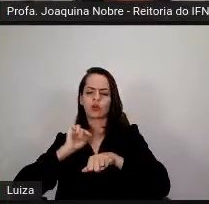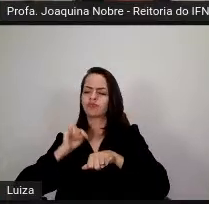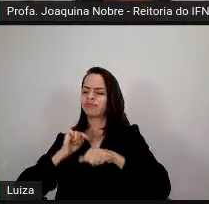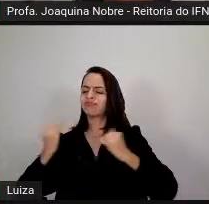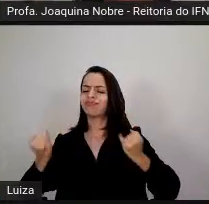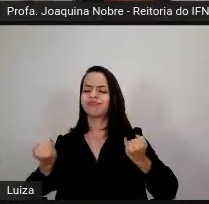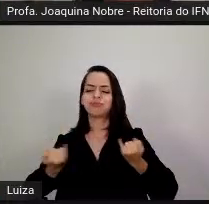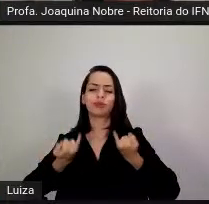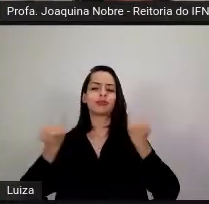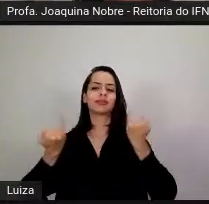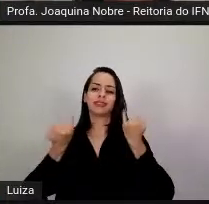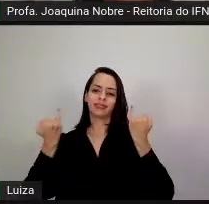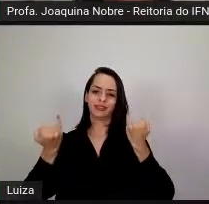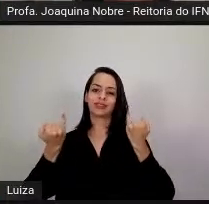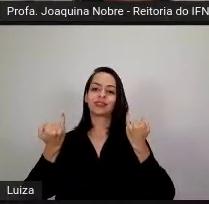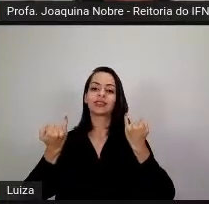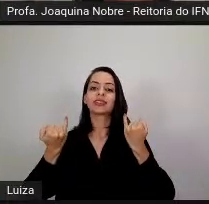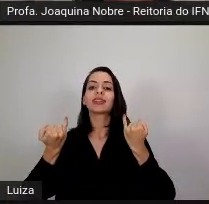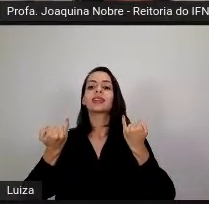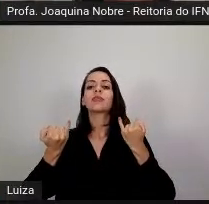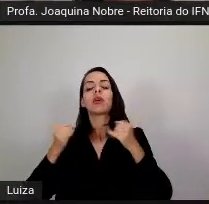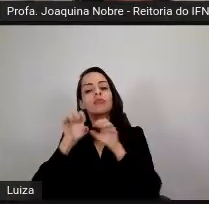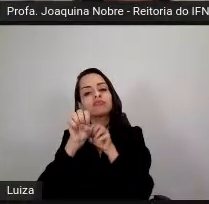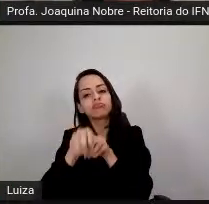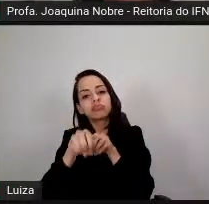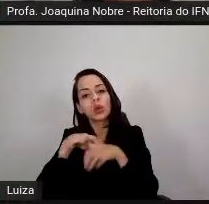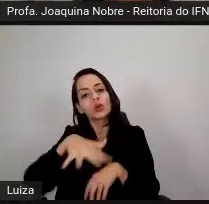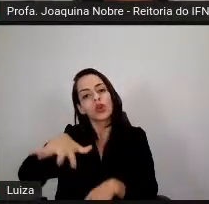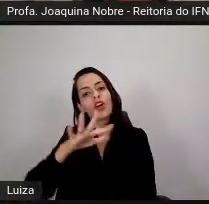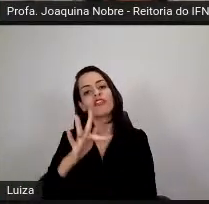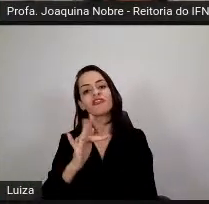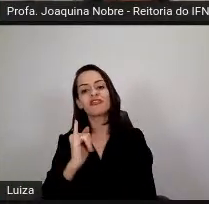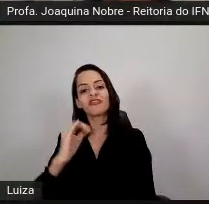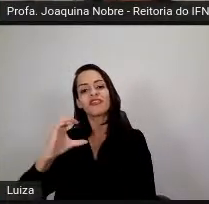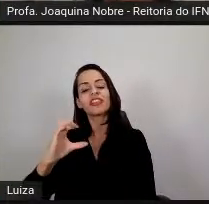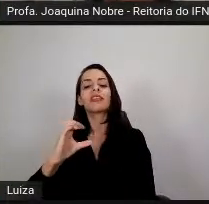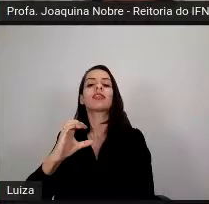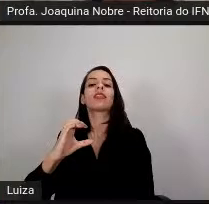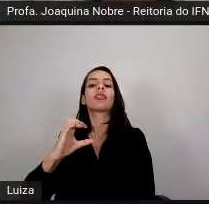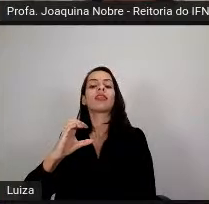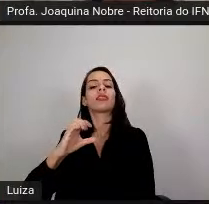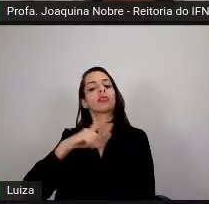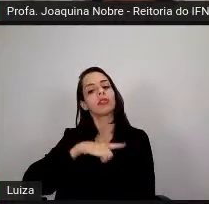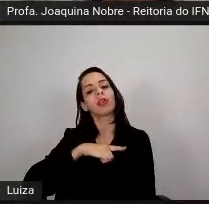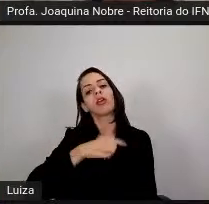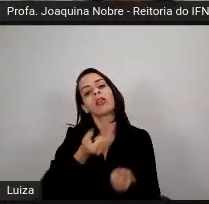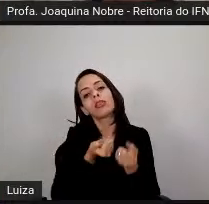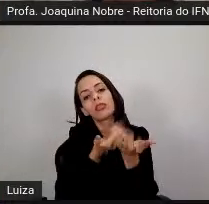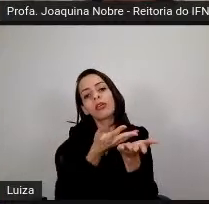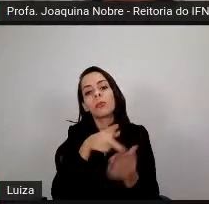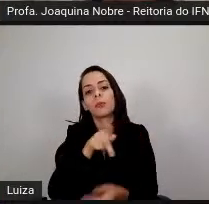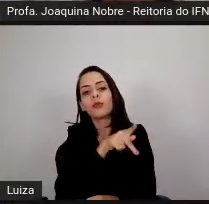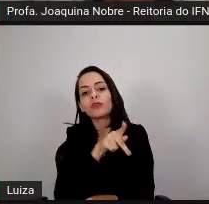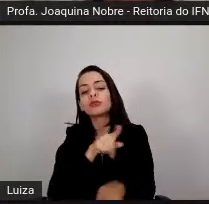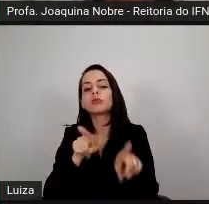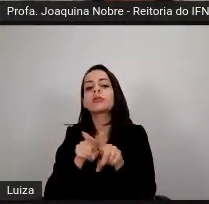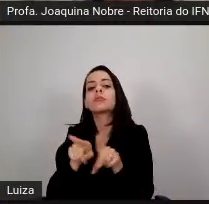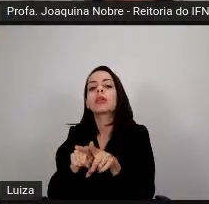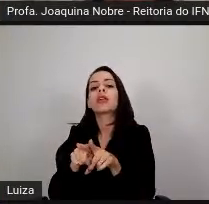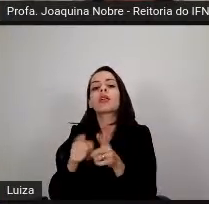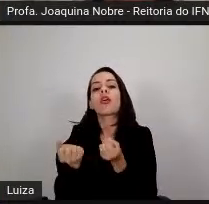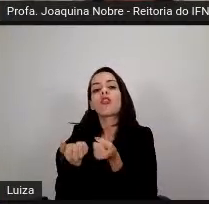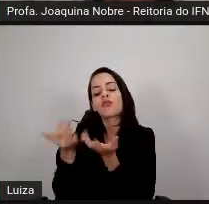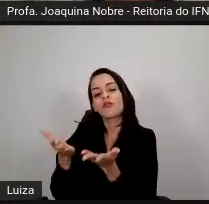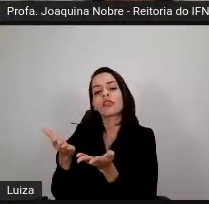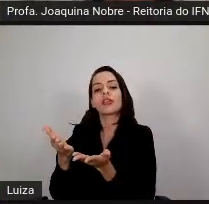e importância para a formação continuada dos nossos professores, dos nossos servidores técnicos. A oferta